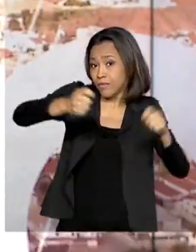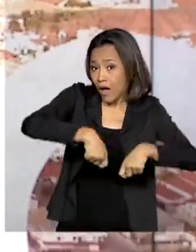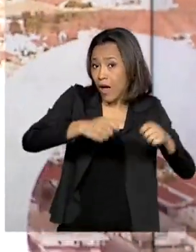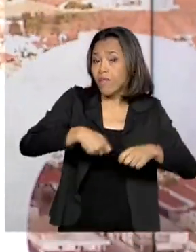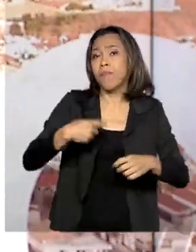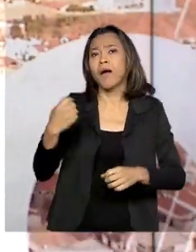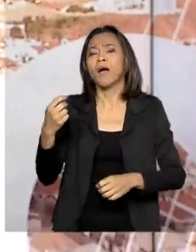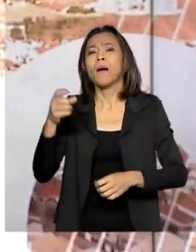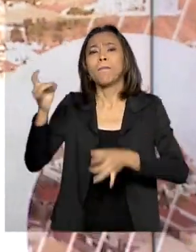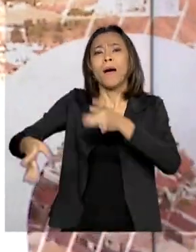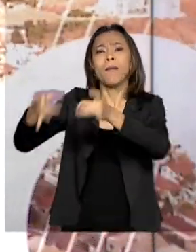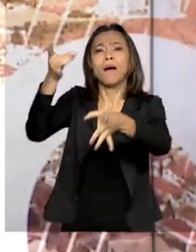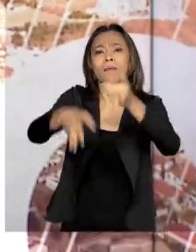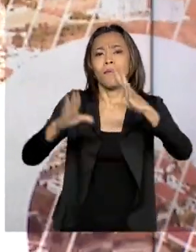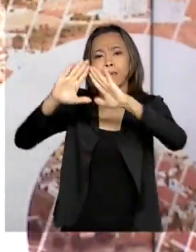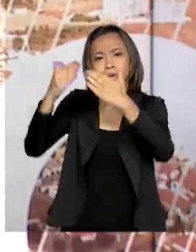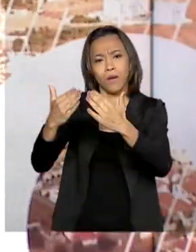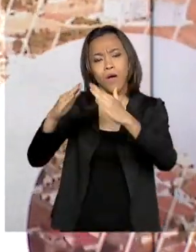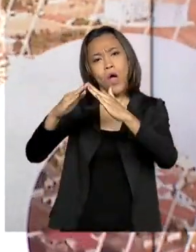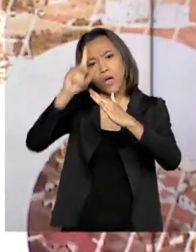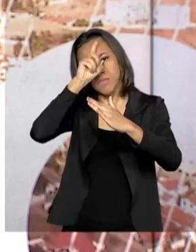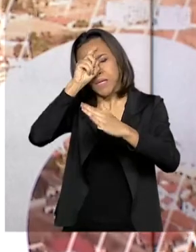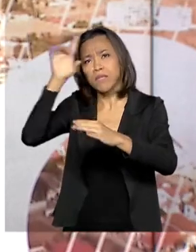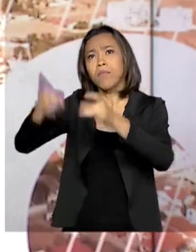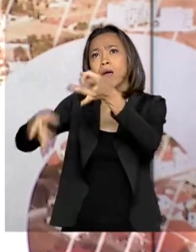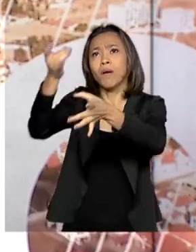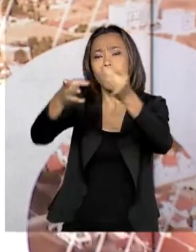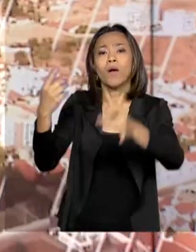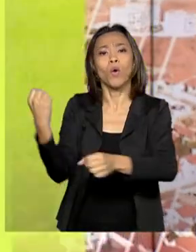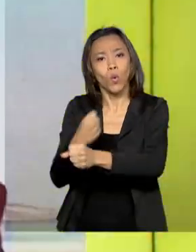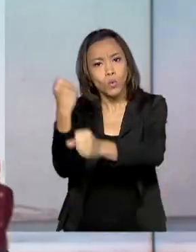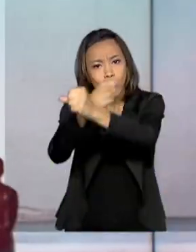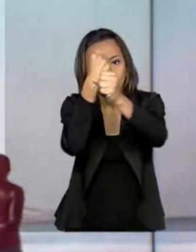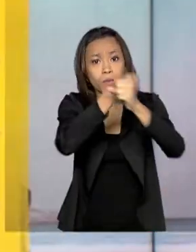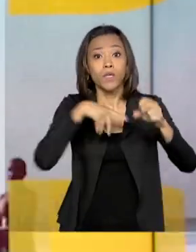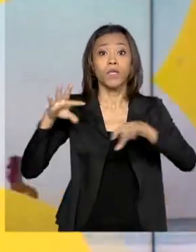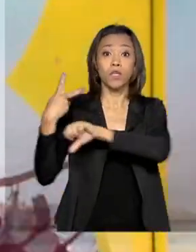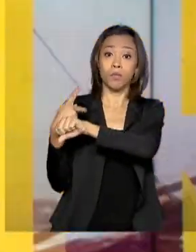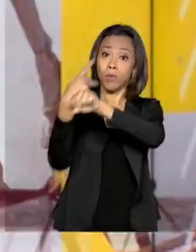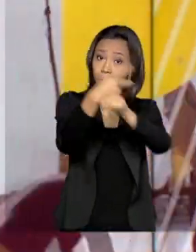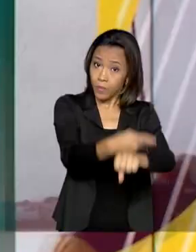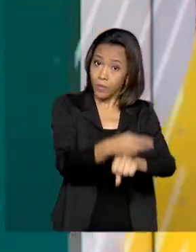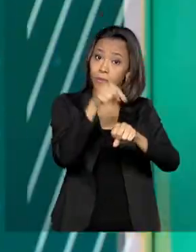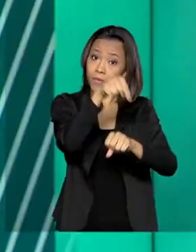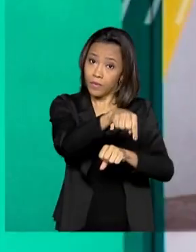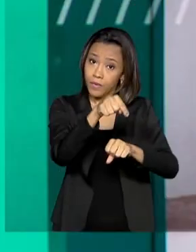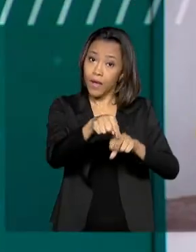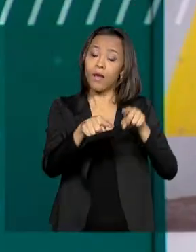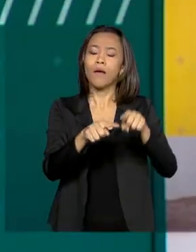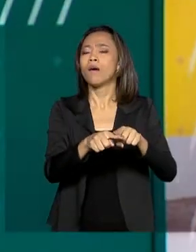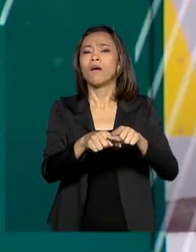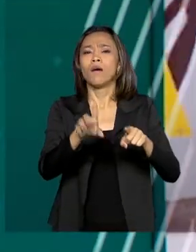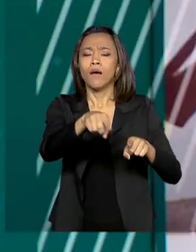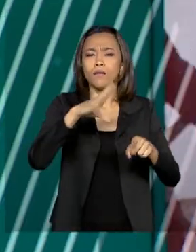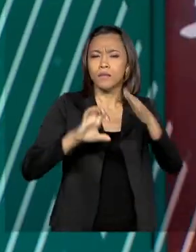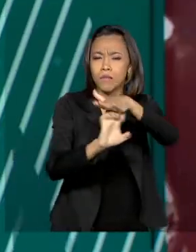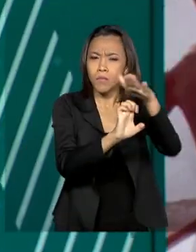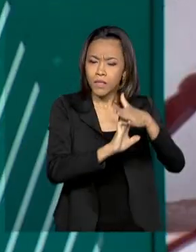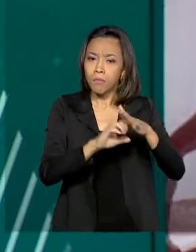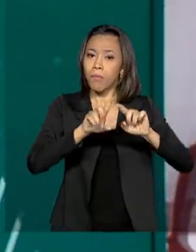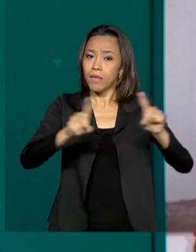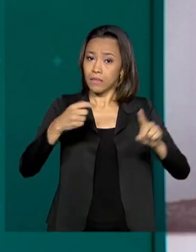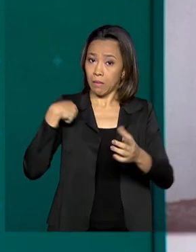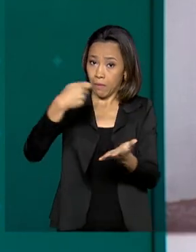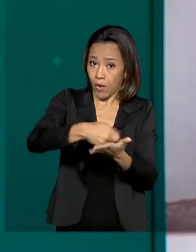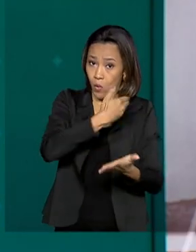término de obras e ainda permitiria aos usuários buscar a rede privada com despesas pagas pela União. O presidente explicou também